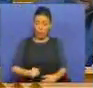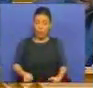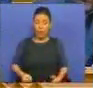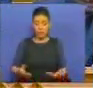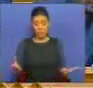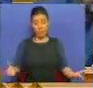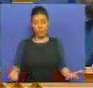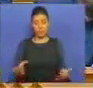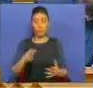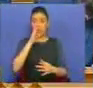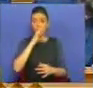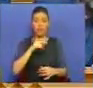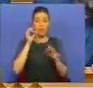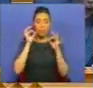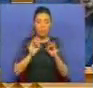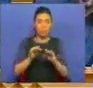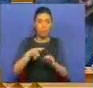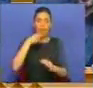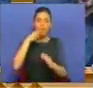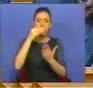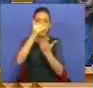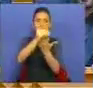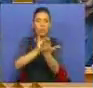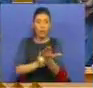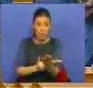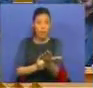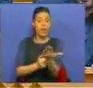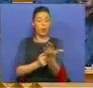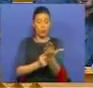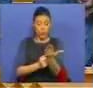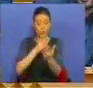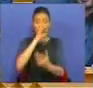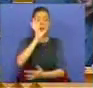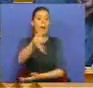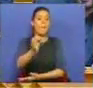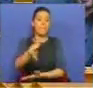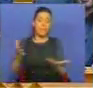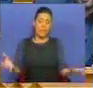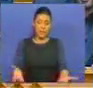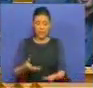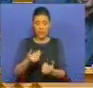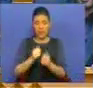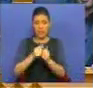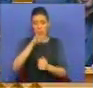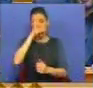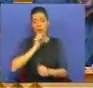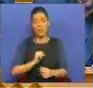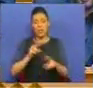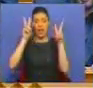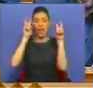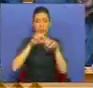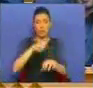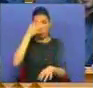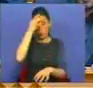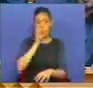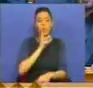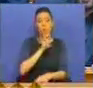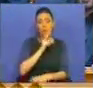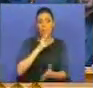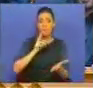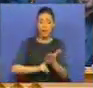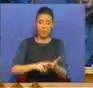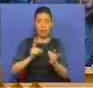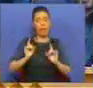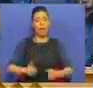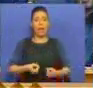Quando vamos, aliás, ao fundamento, Sr. Primeiro-Ministro, mesmo que precise do comentário do Ministro dos Assuntos Parlamentares, a verdade